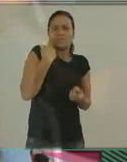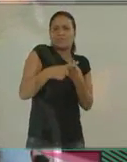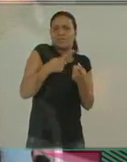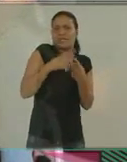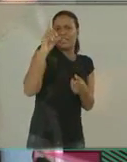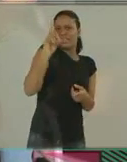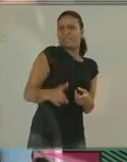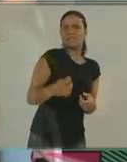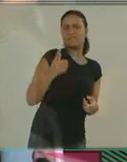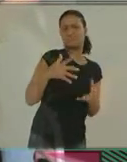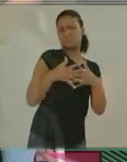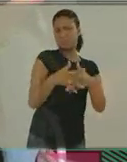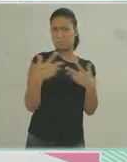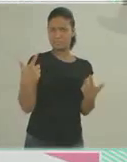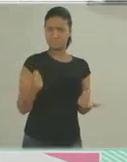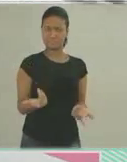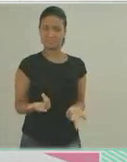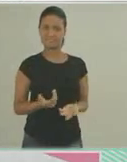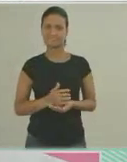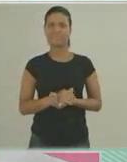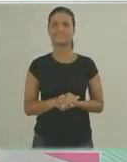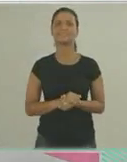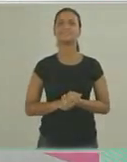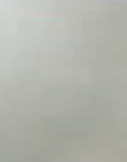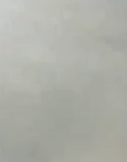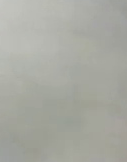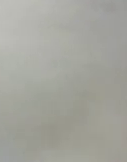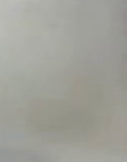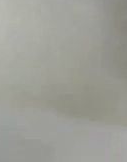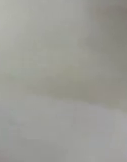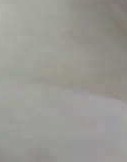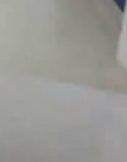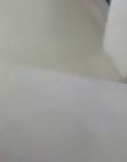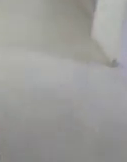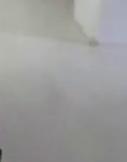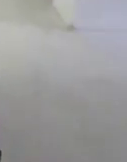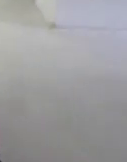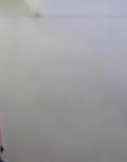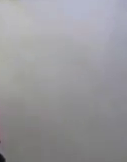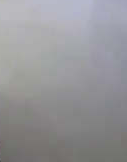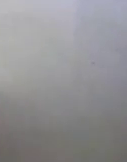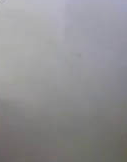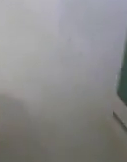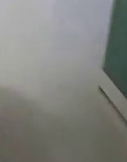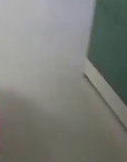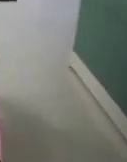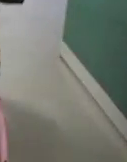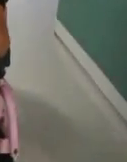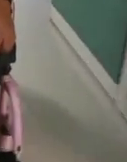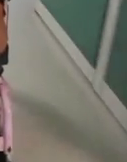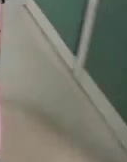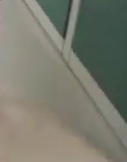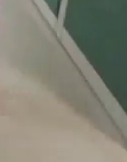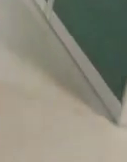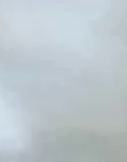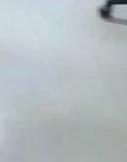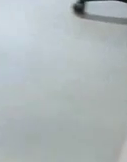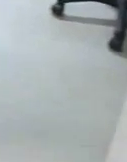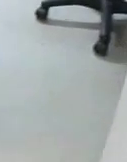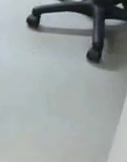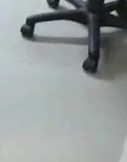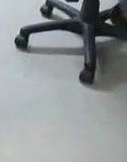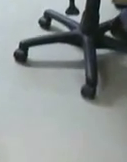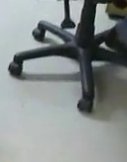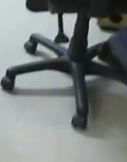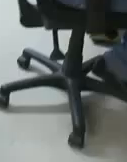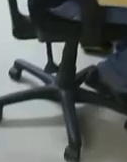pessoas ficam admiradas por verem a gente vivendo normalmente. E assim, e não deixando que a deficiência